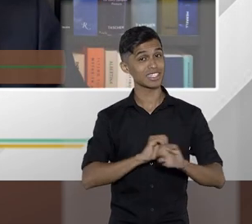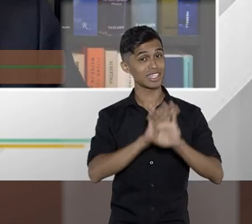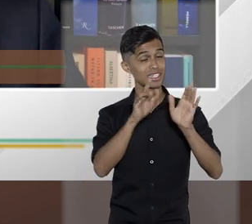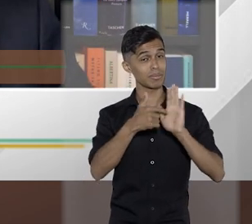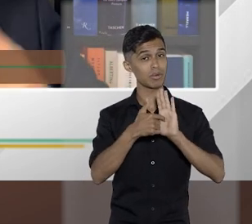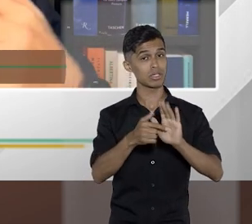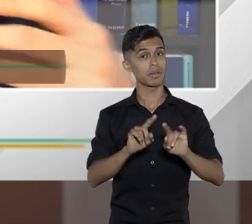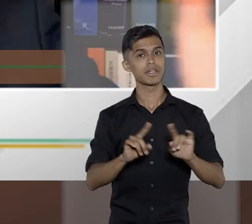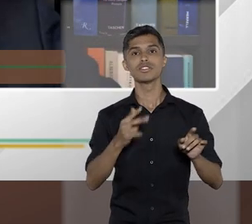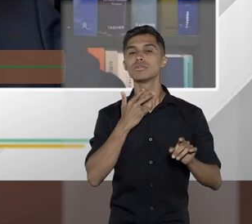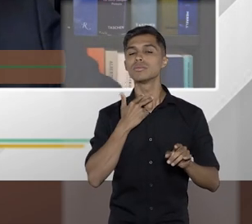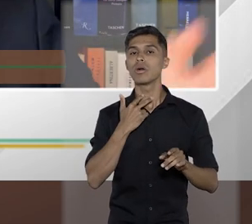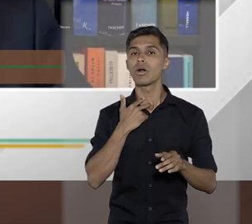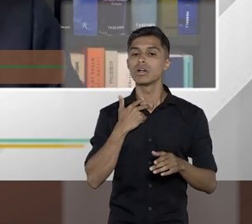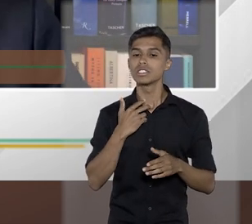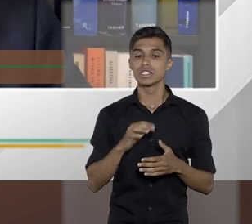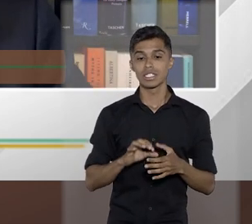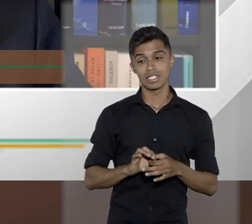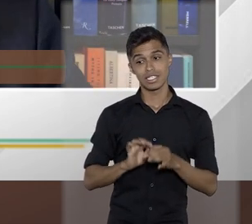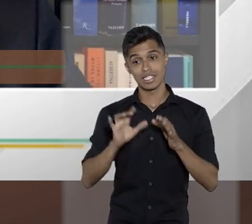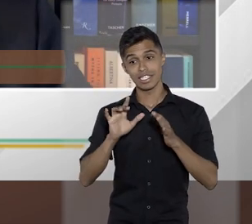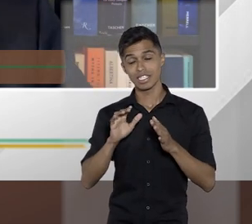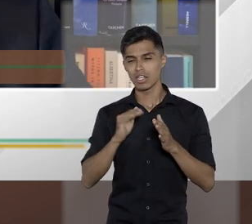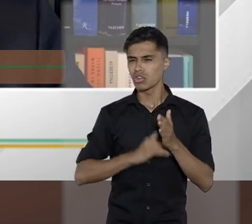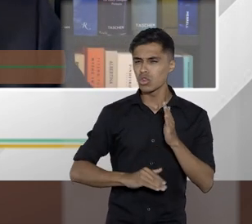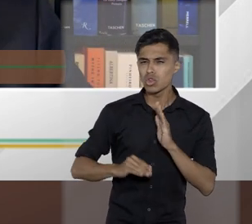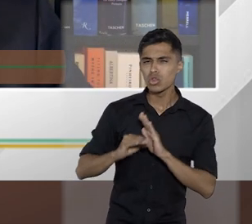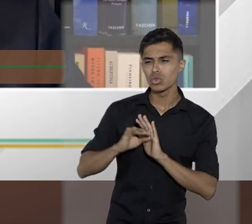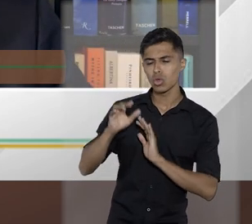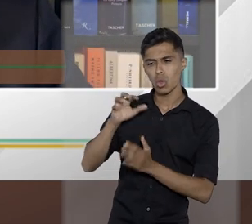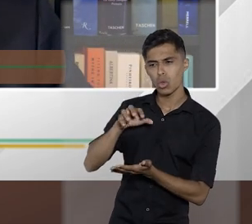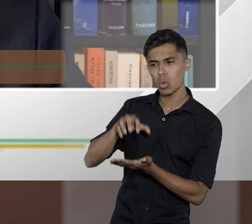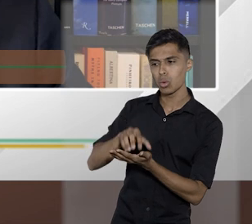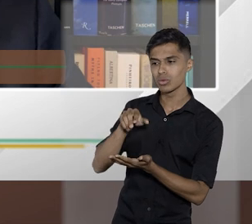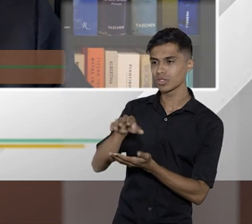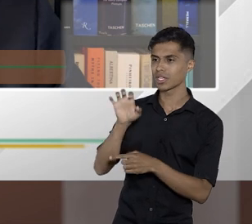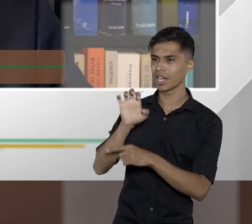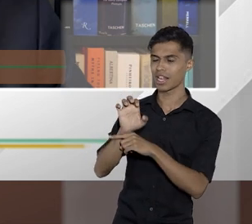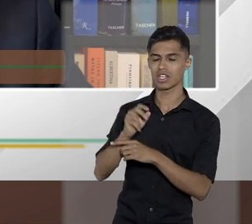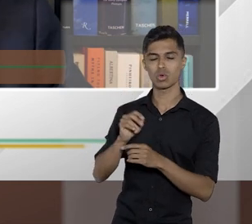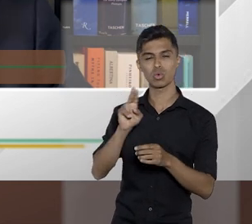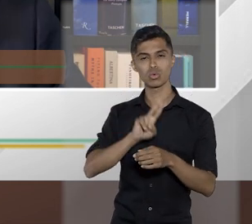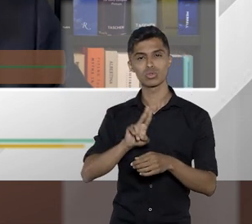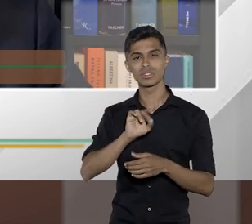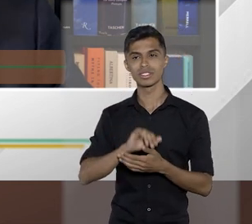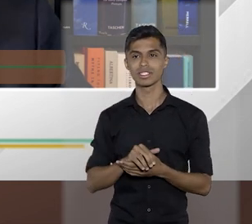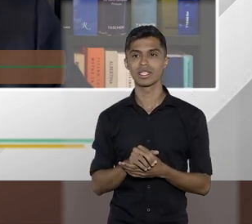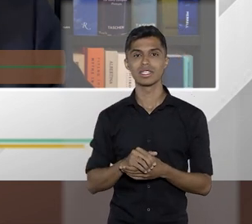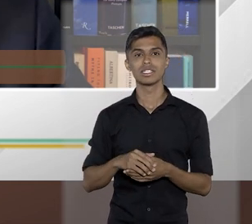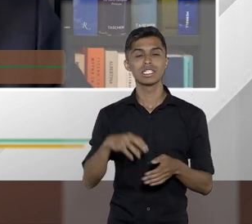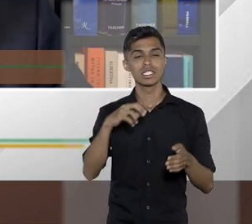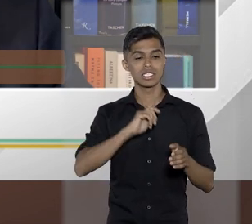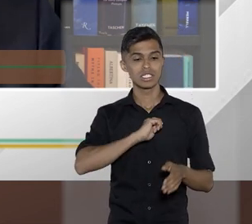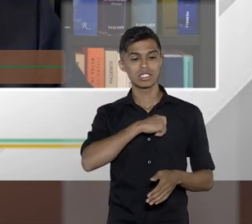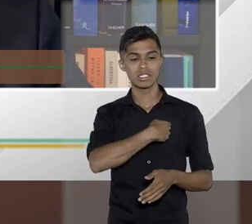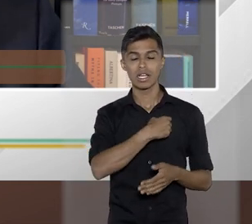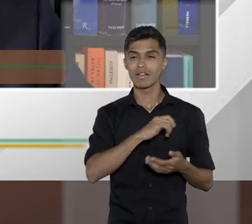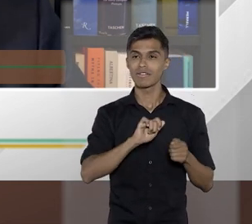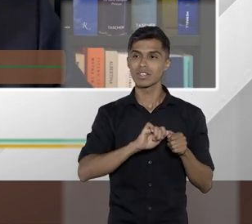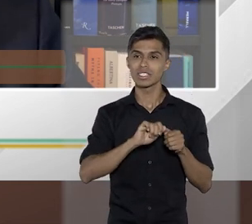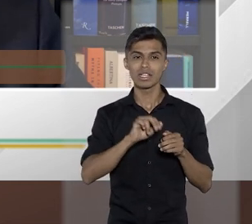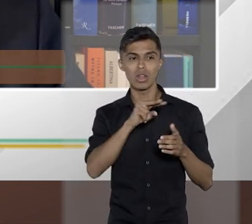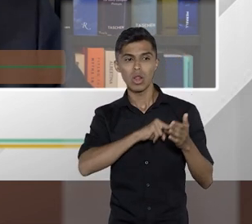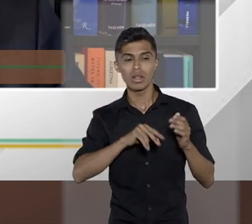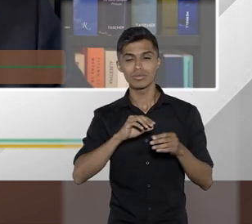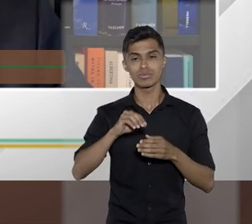pode como eu disse dar uma permissão absoluta para as administrações tributárias entre si trocarem dados